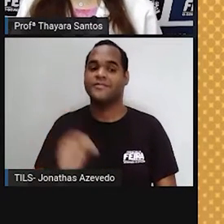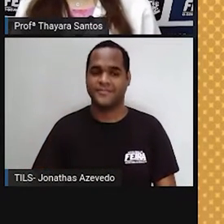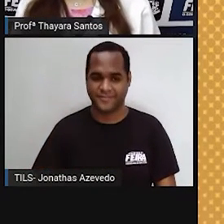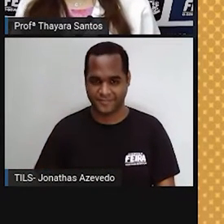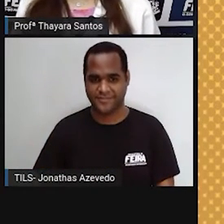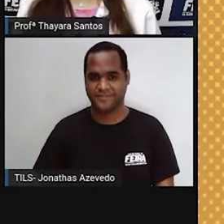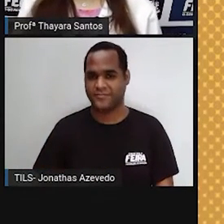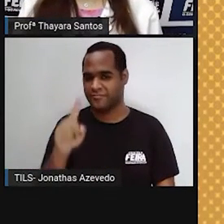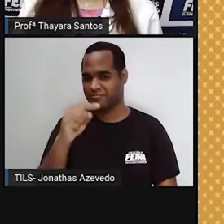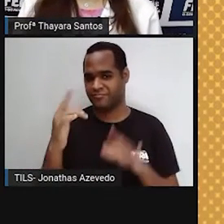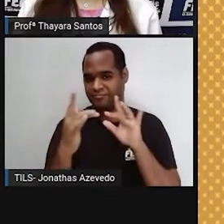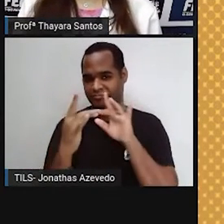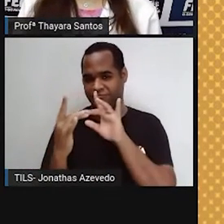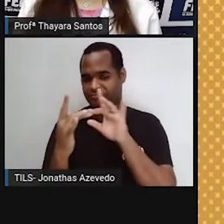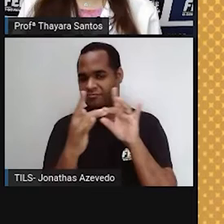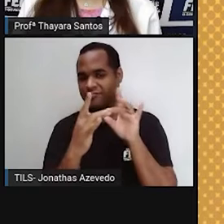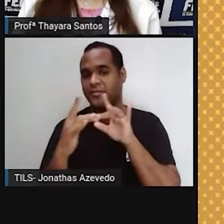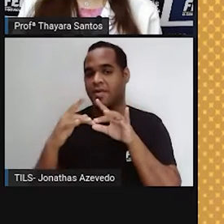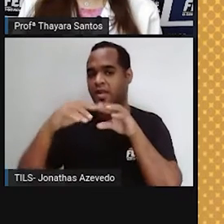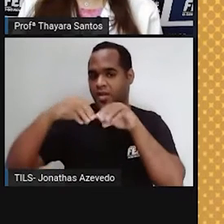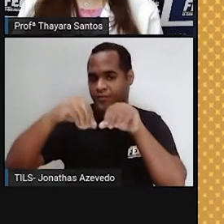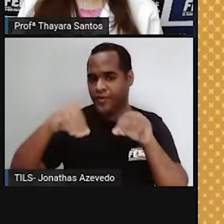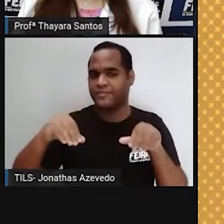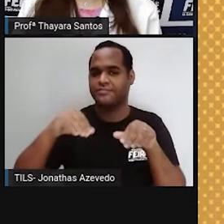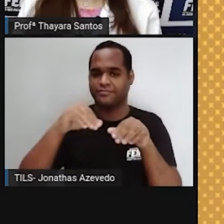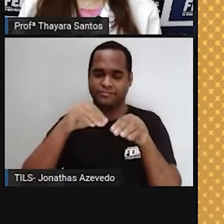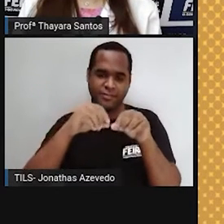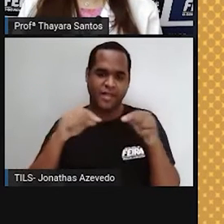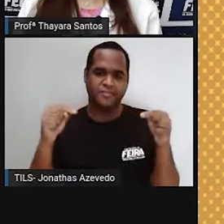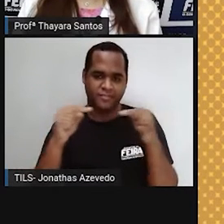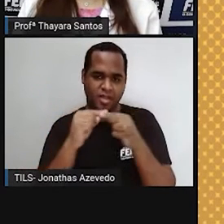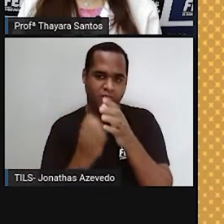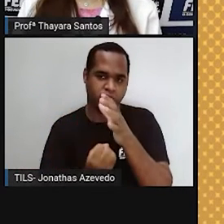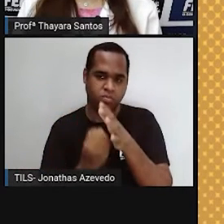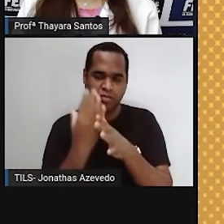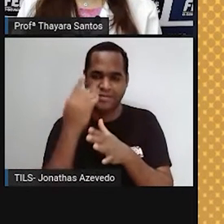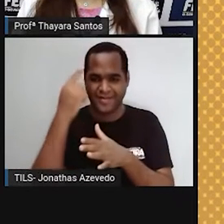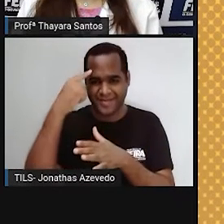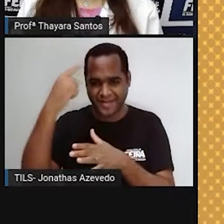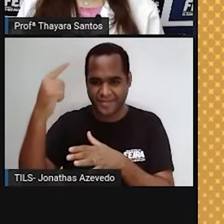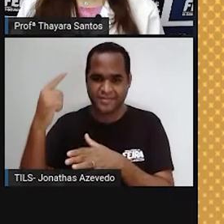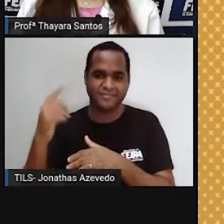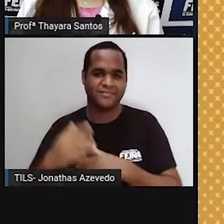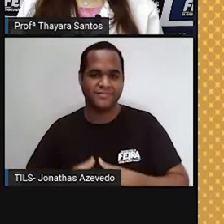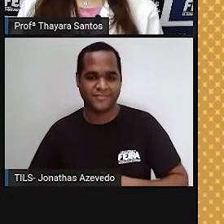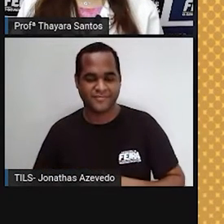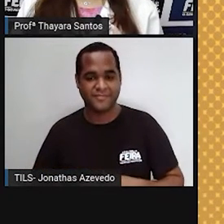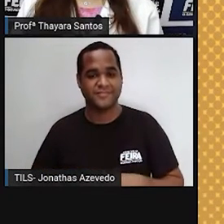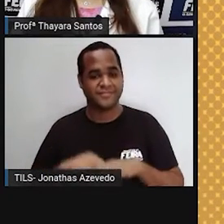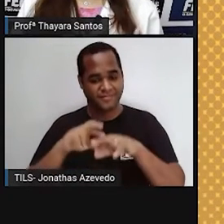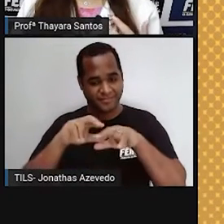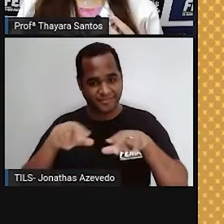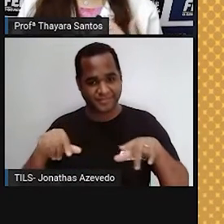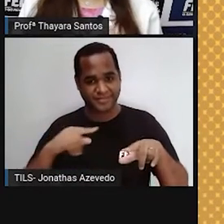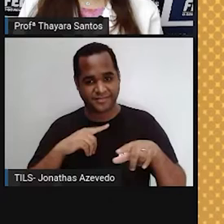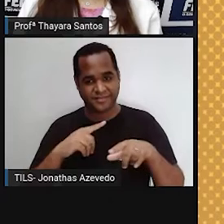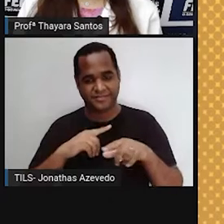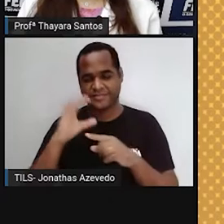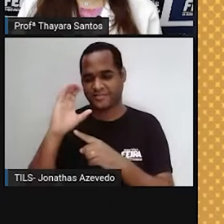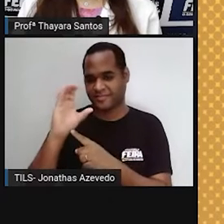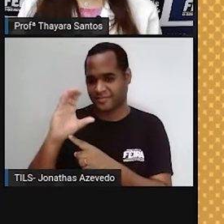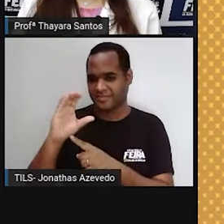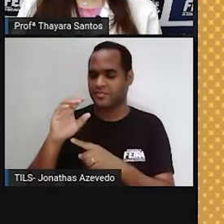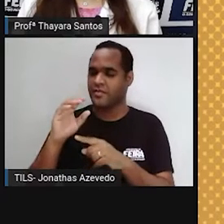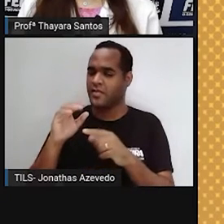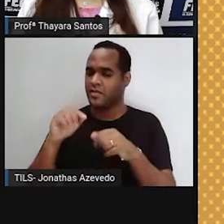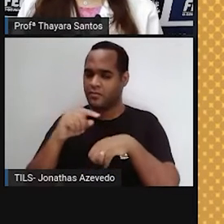interações entre o sol e a Terra, elas acabam produzindo as estações do ano. O tempo, o clima e também as correntes